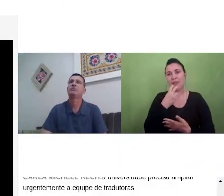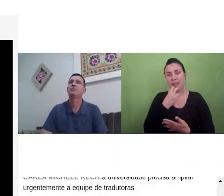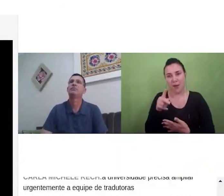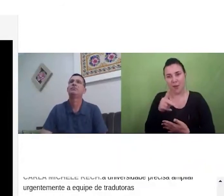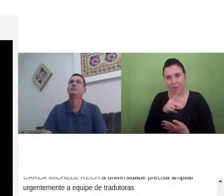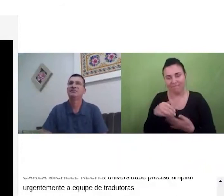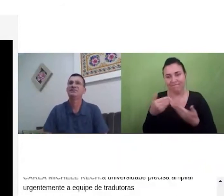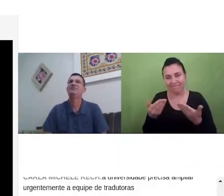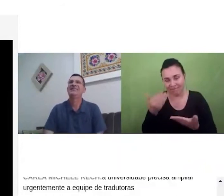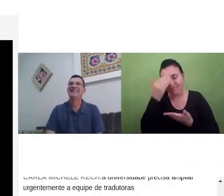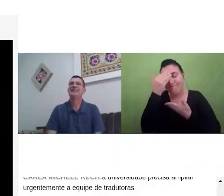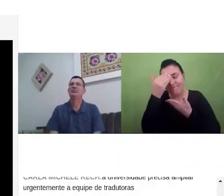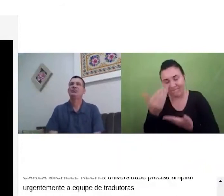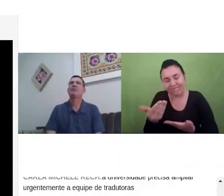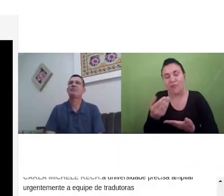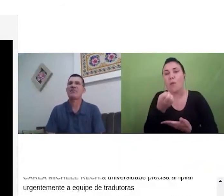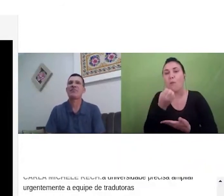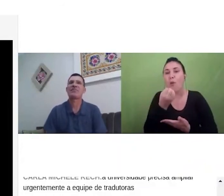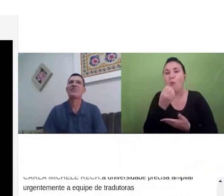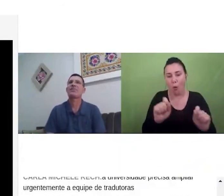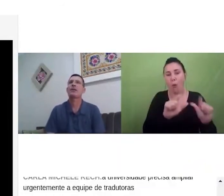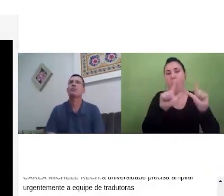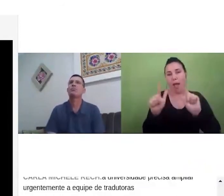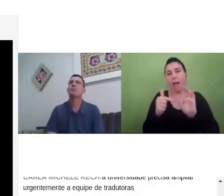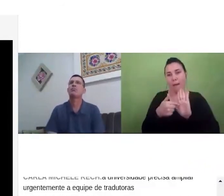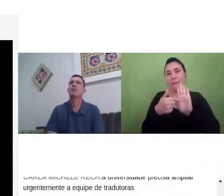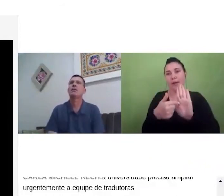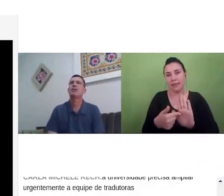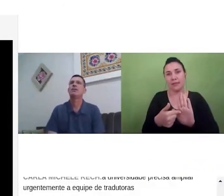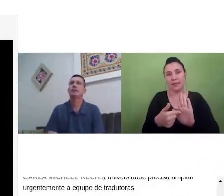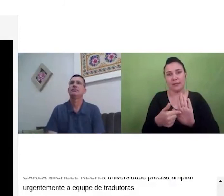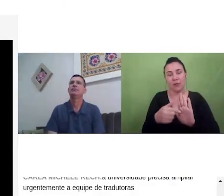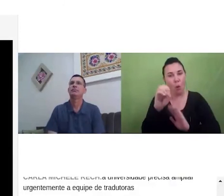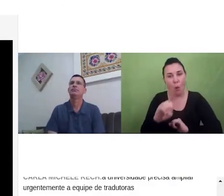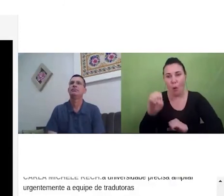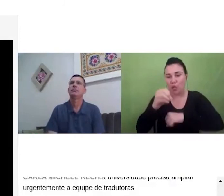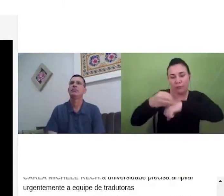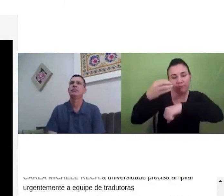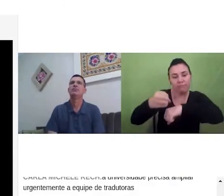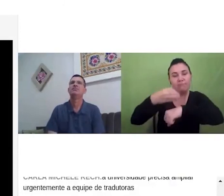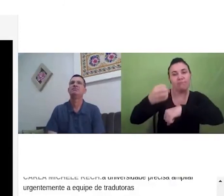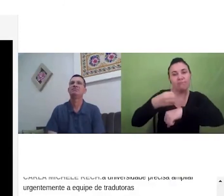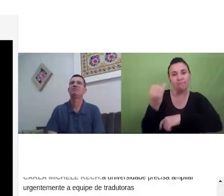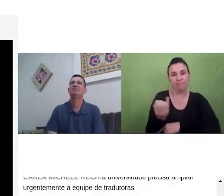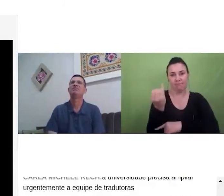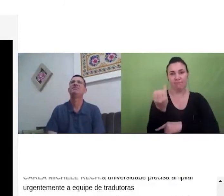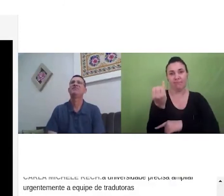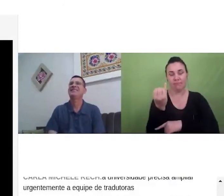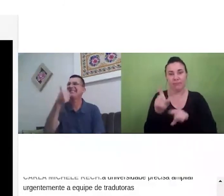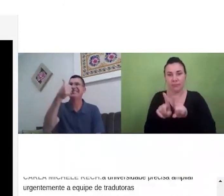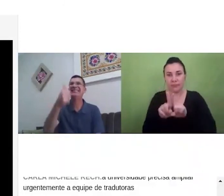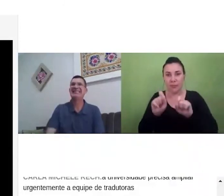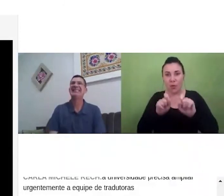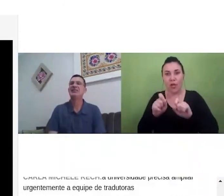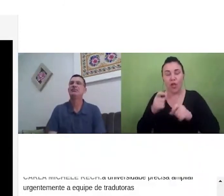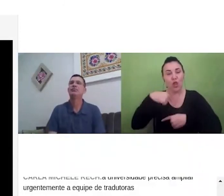foi muito muito boa apresentação várias dicas importantes e ela diz também que temos a